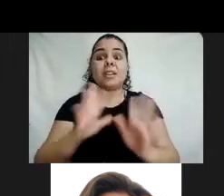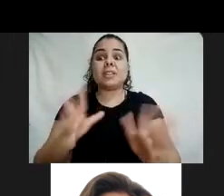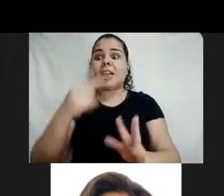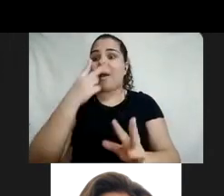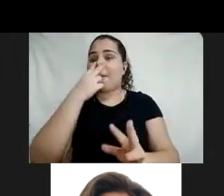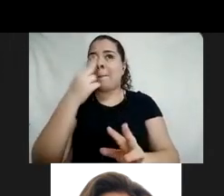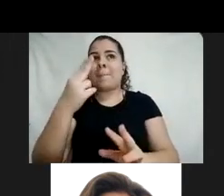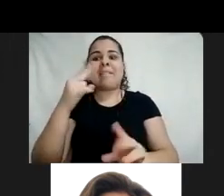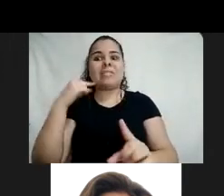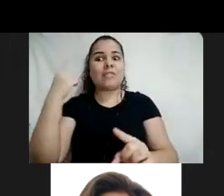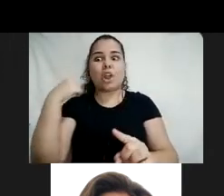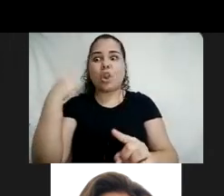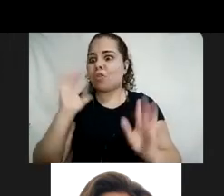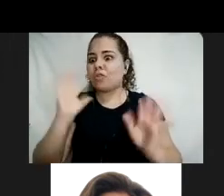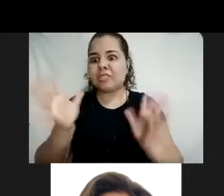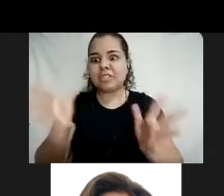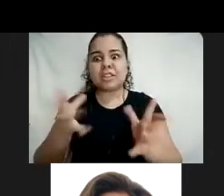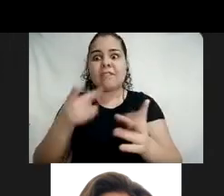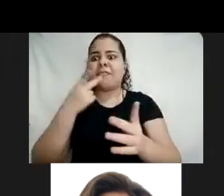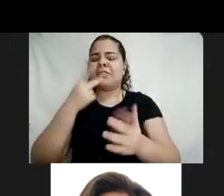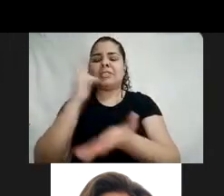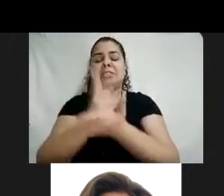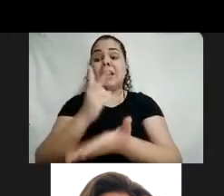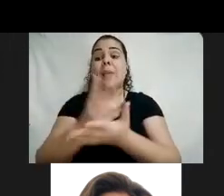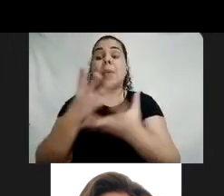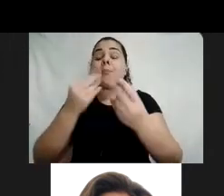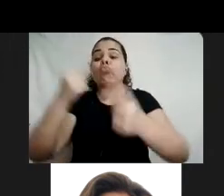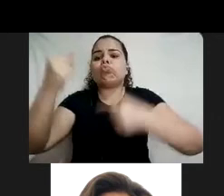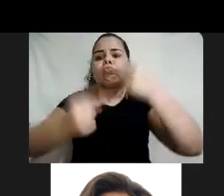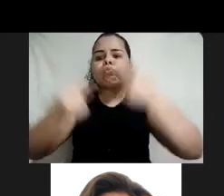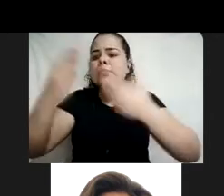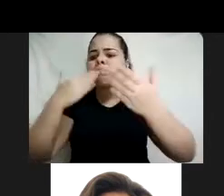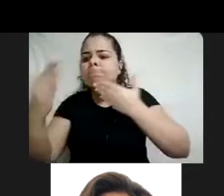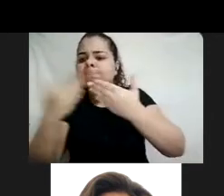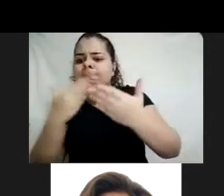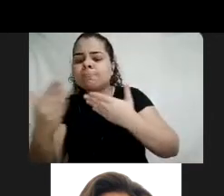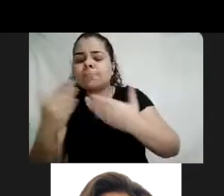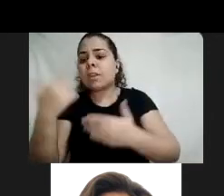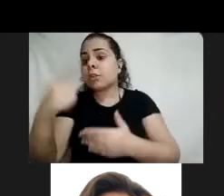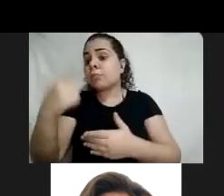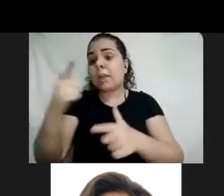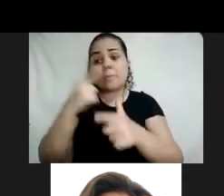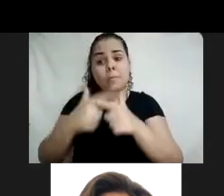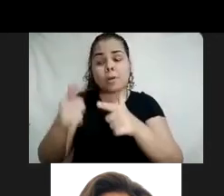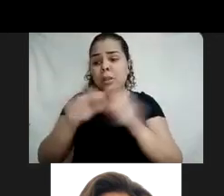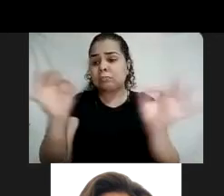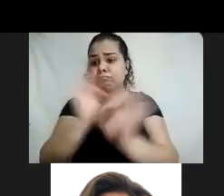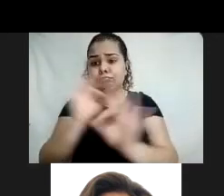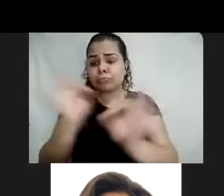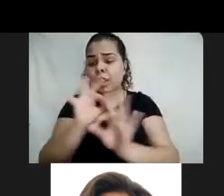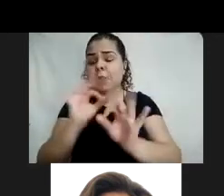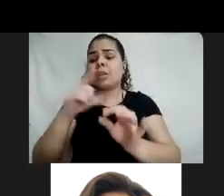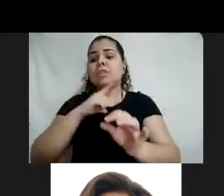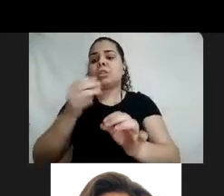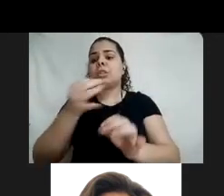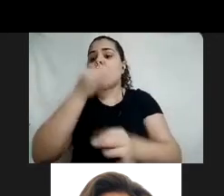verdade. e vários debates, o bom é isso, a gente não tem, a gente não tem problema nenhum de divergir opiniões, isso é